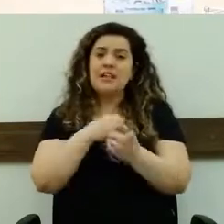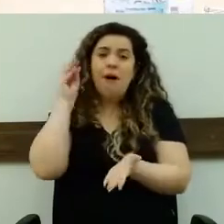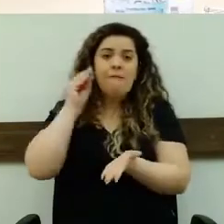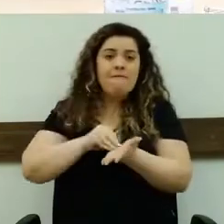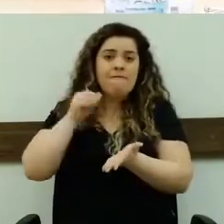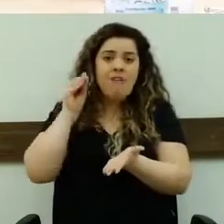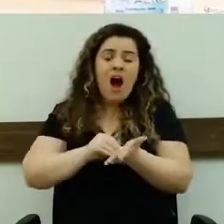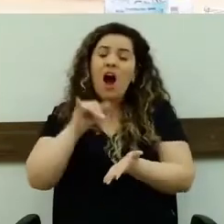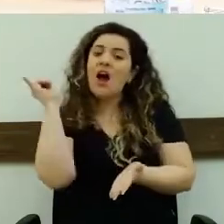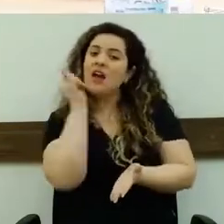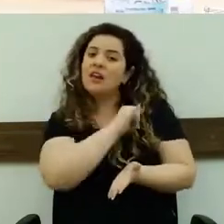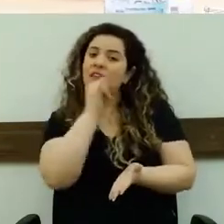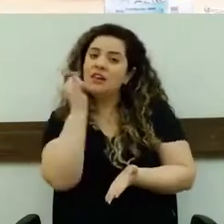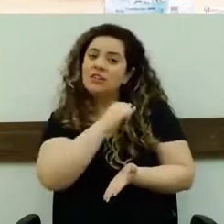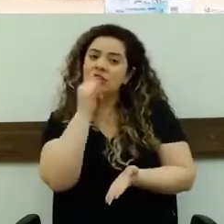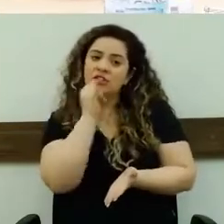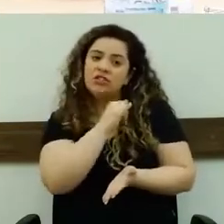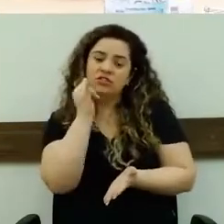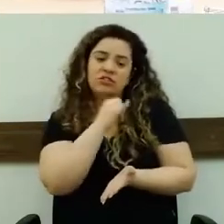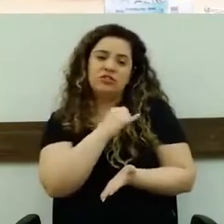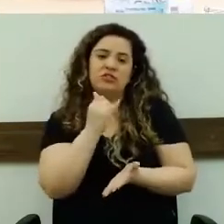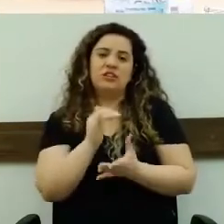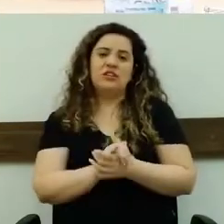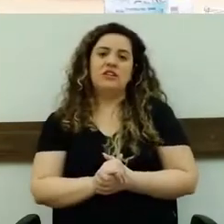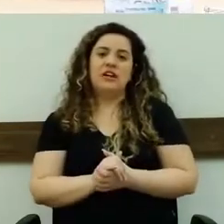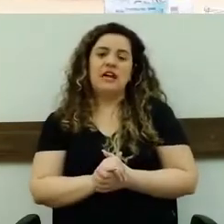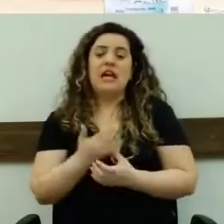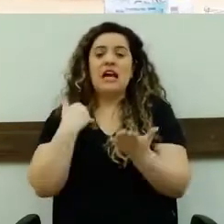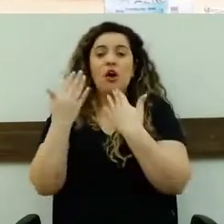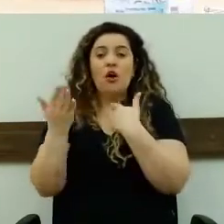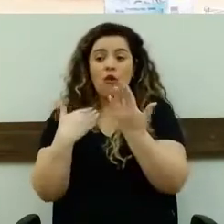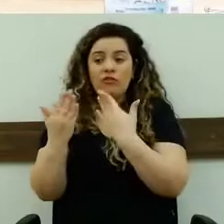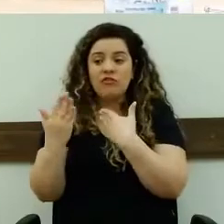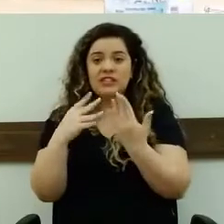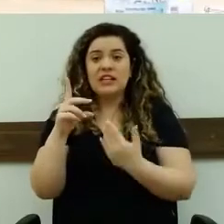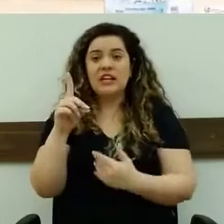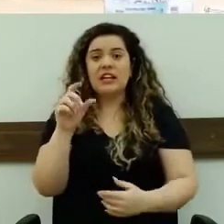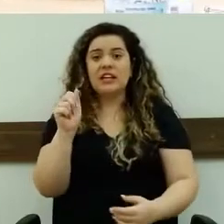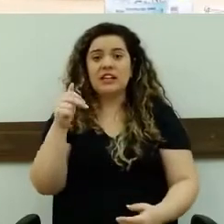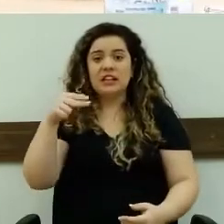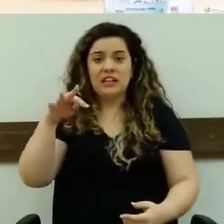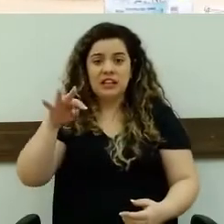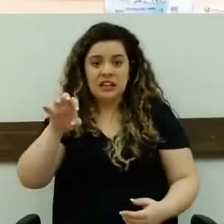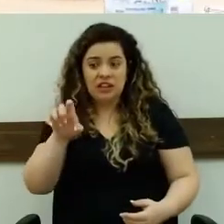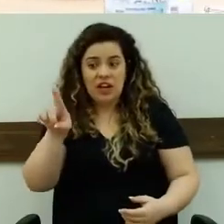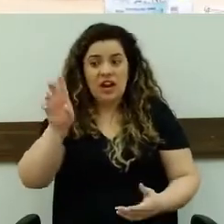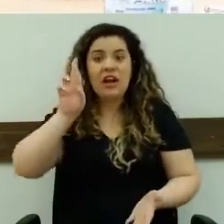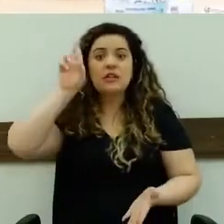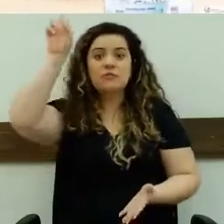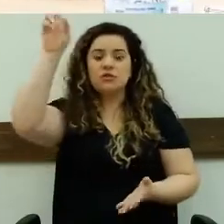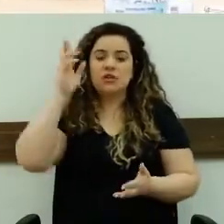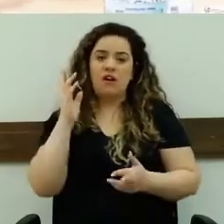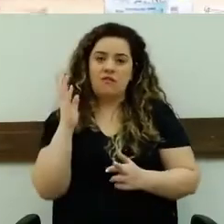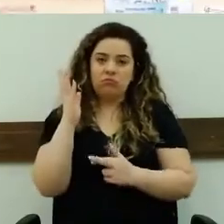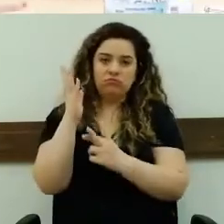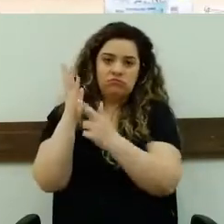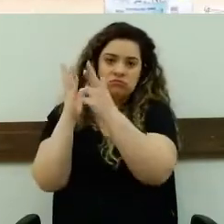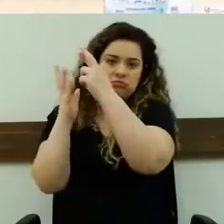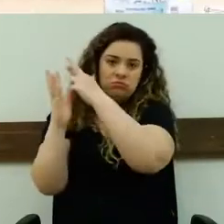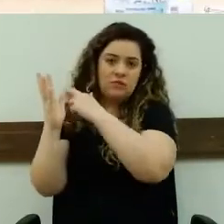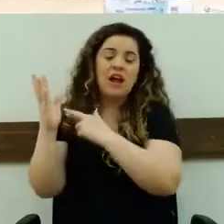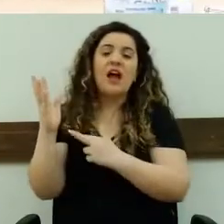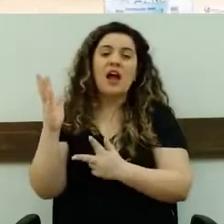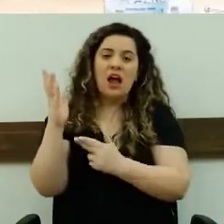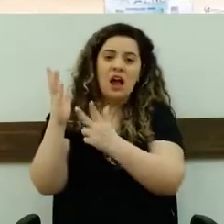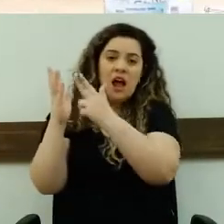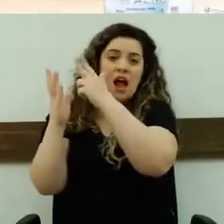conversei já com o Dante, que é o responsável pela poda, e ele falou que vai fazer o mais rápido possível. Agora, infelizmente,